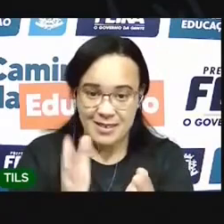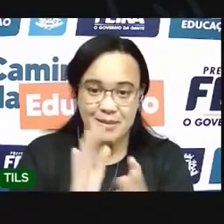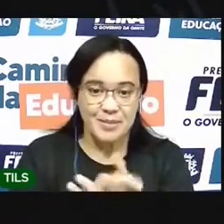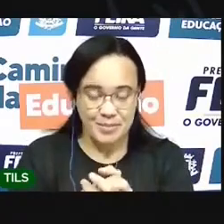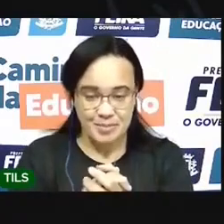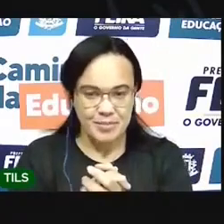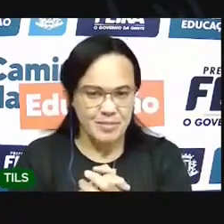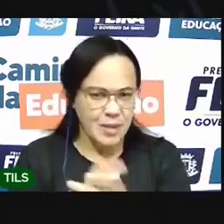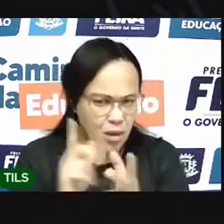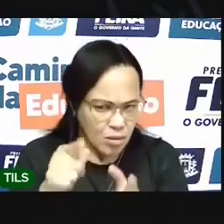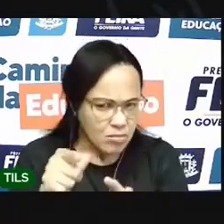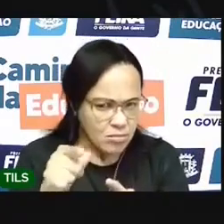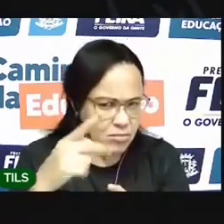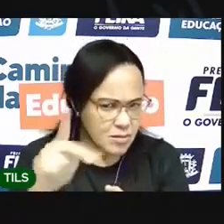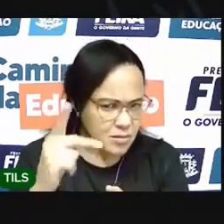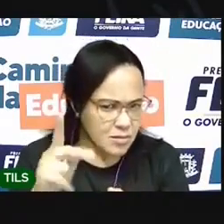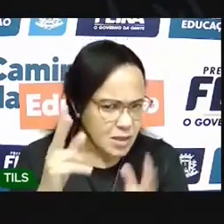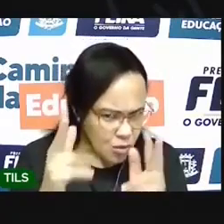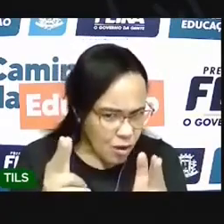Tá ficando bonito, né?